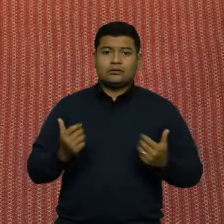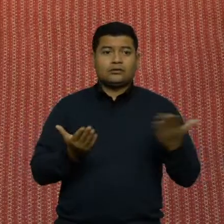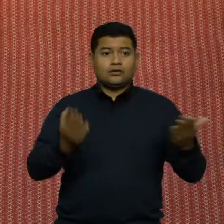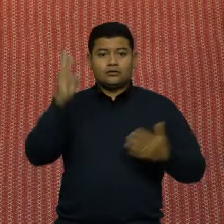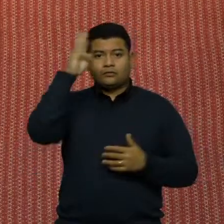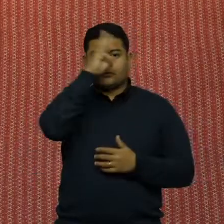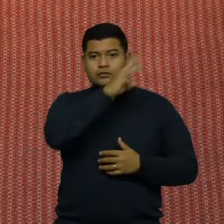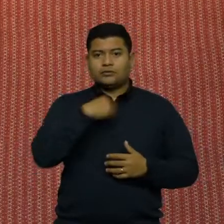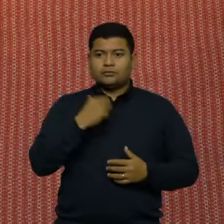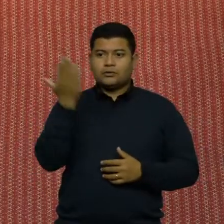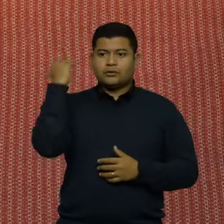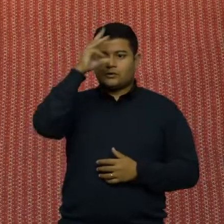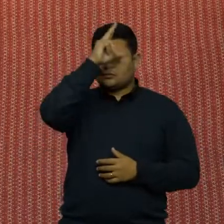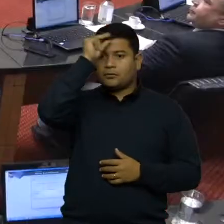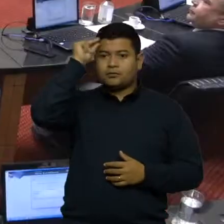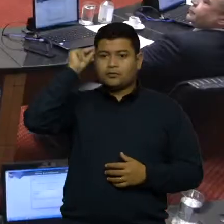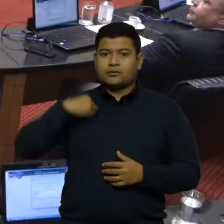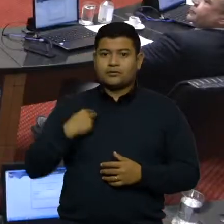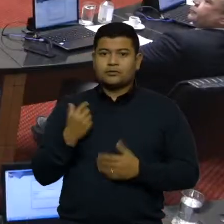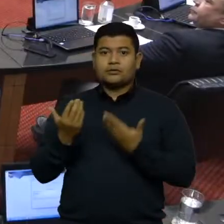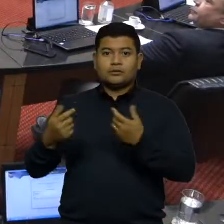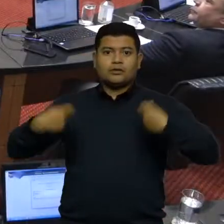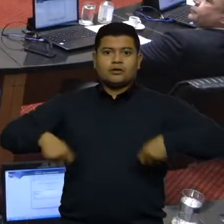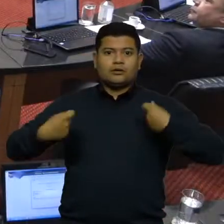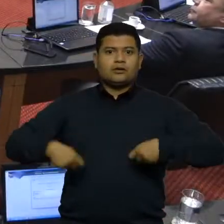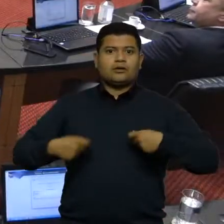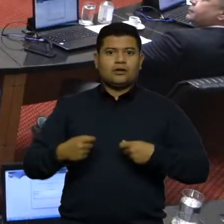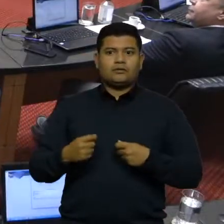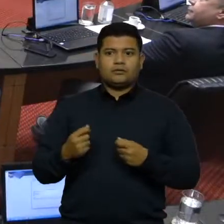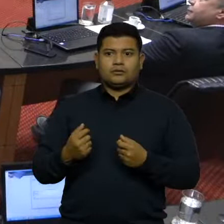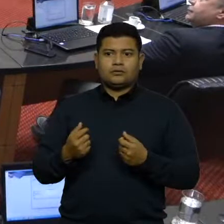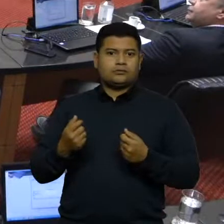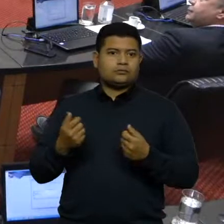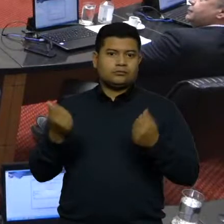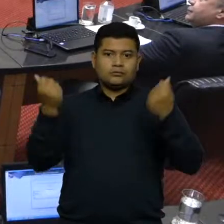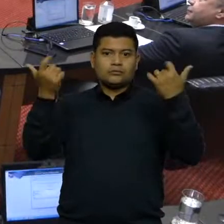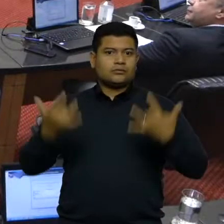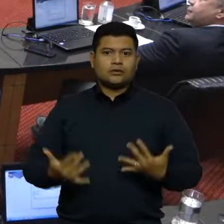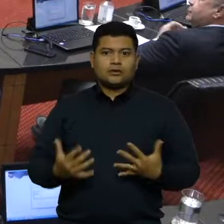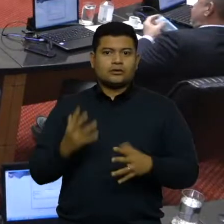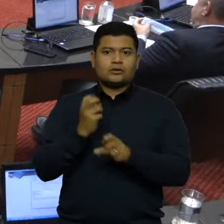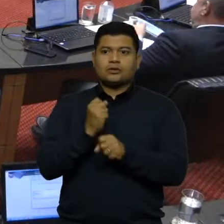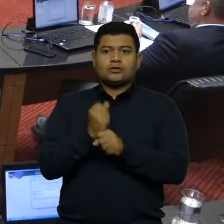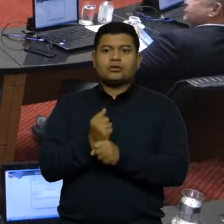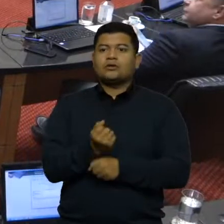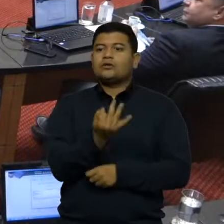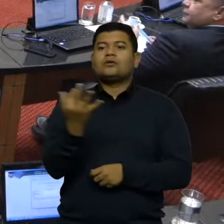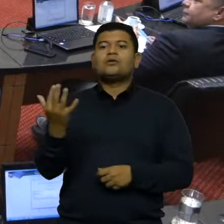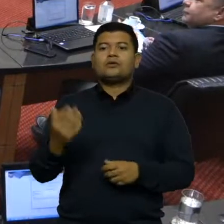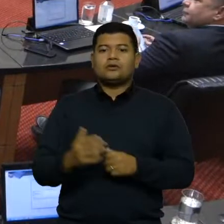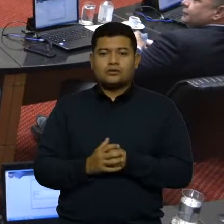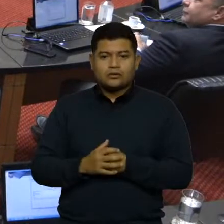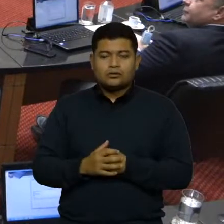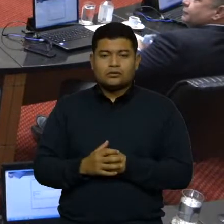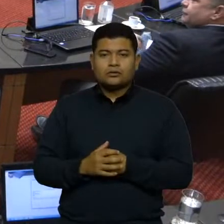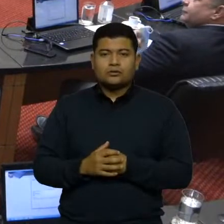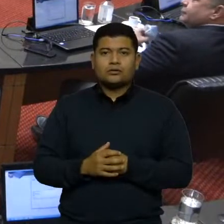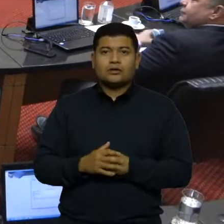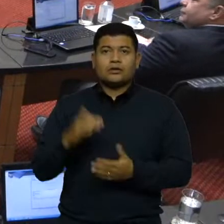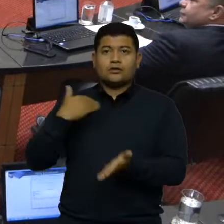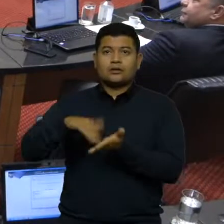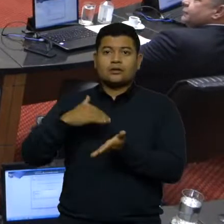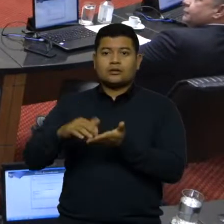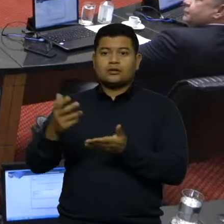tinha que prestar contas, centavo. Todo mundo. O deputado Vampiro foi secretário, teve que prestar